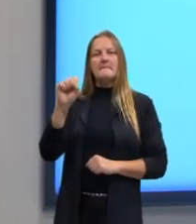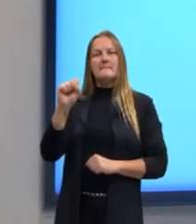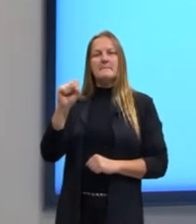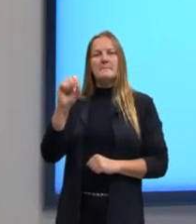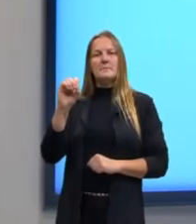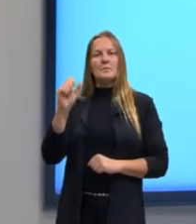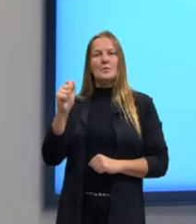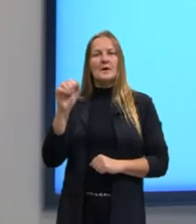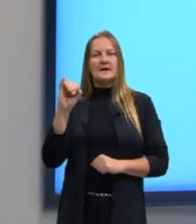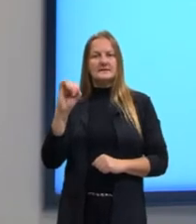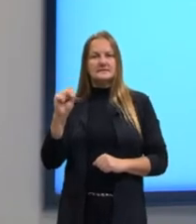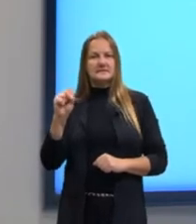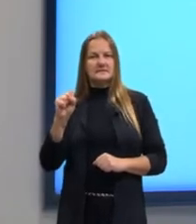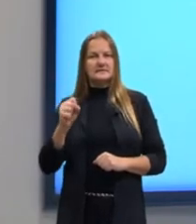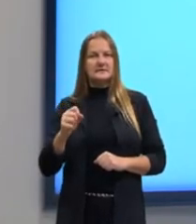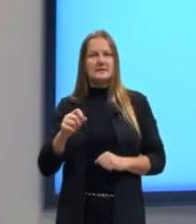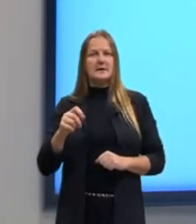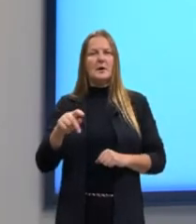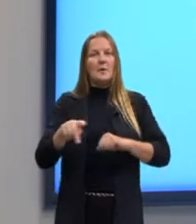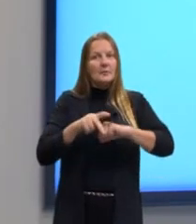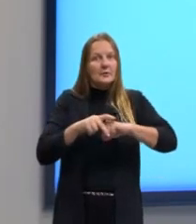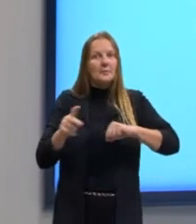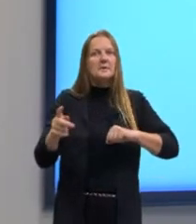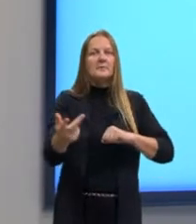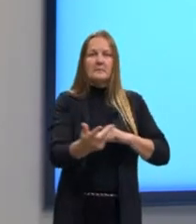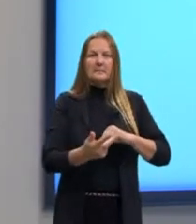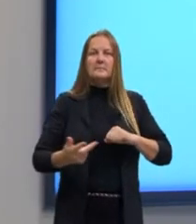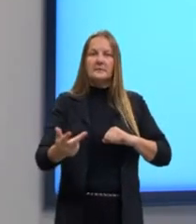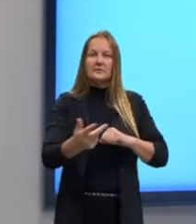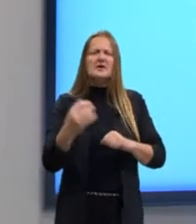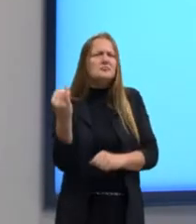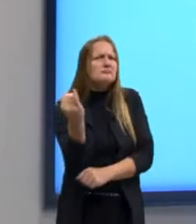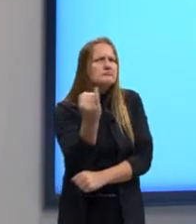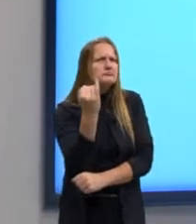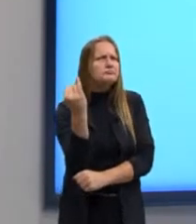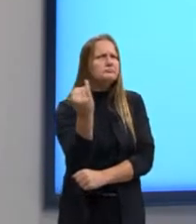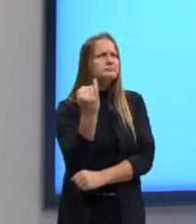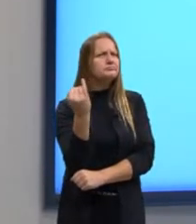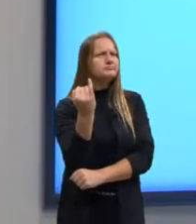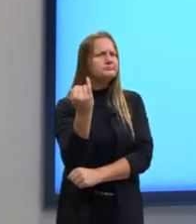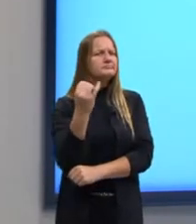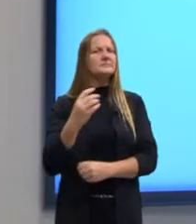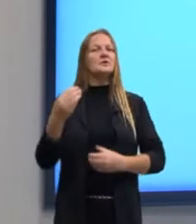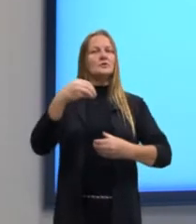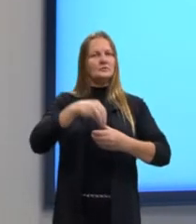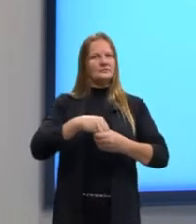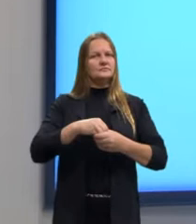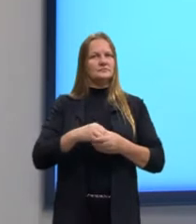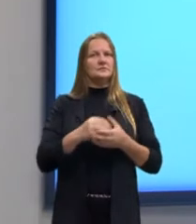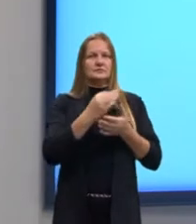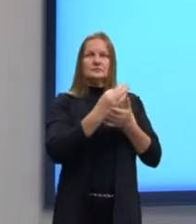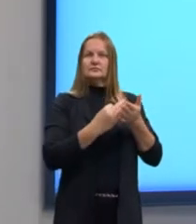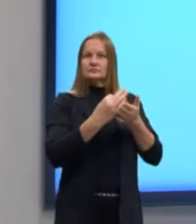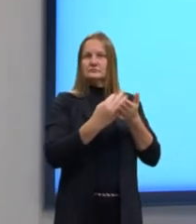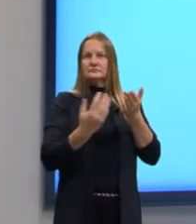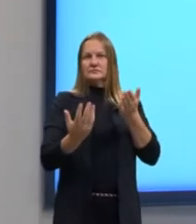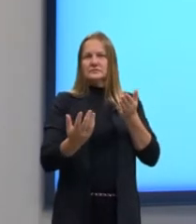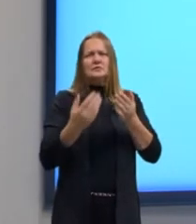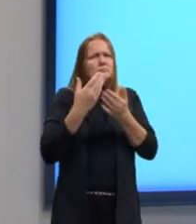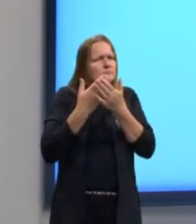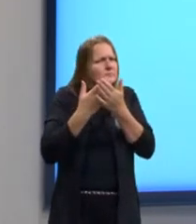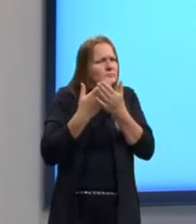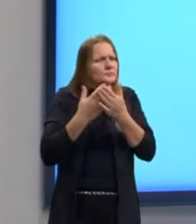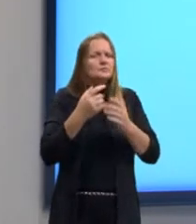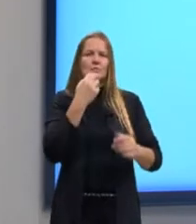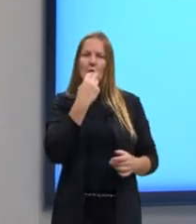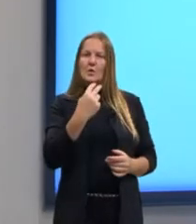eles têm um capítulo muito importante, extremamente importante para o estudo